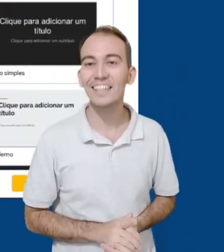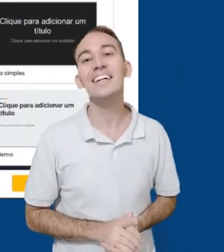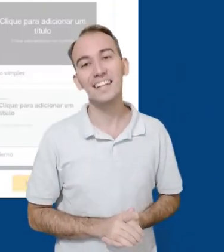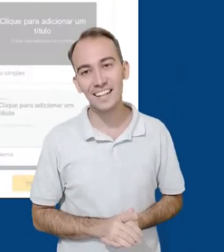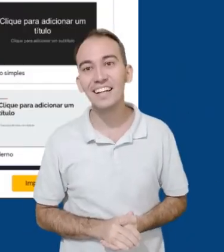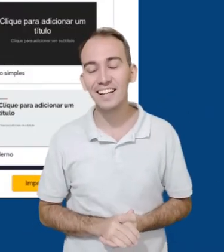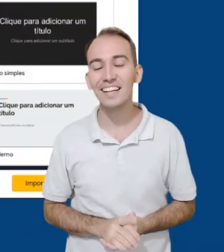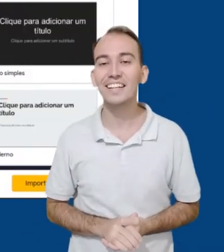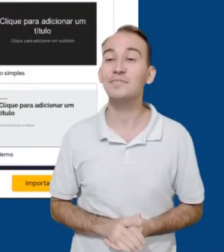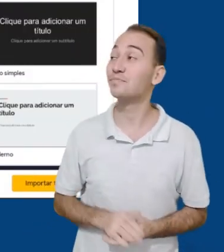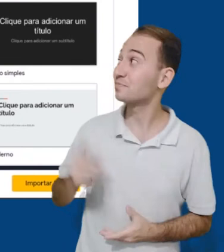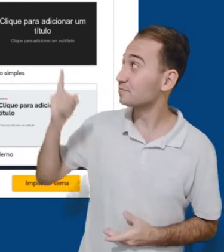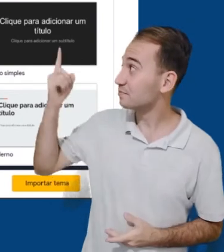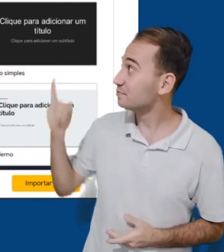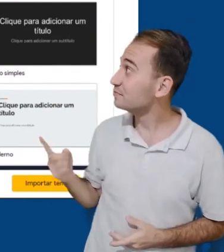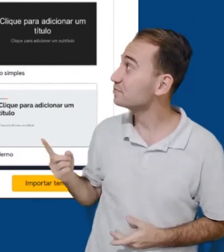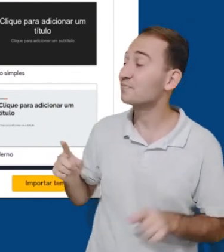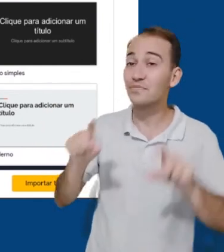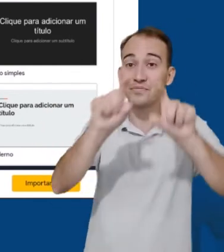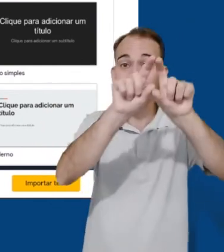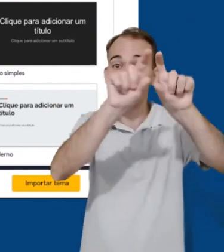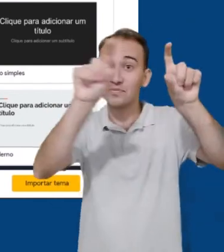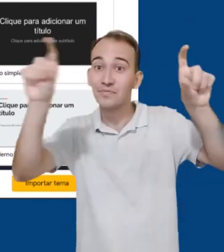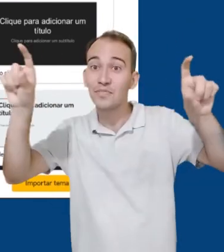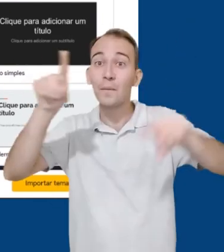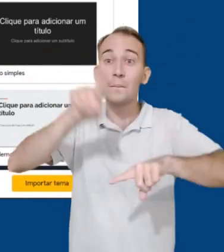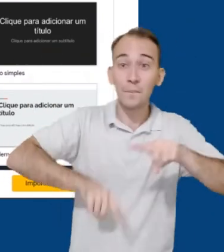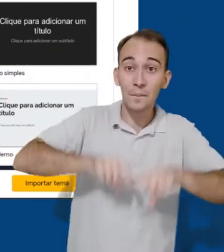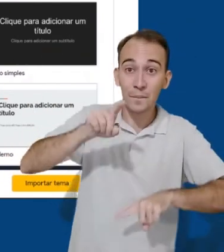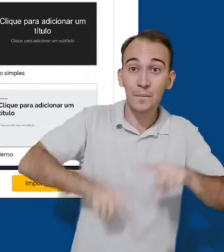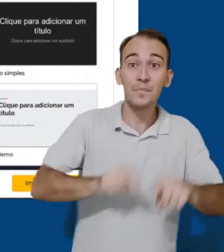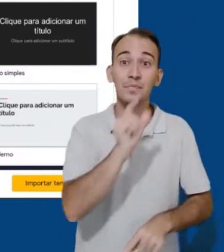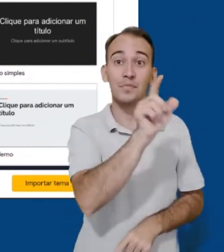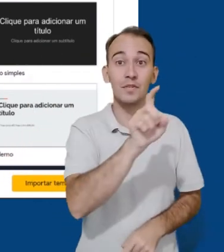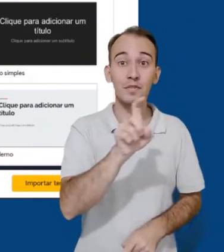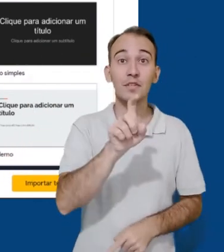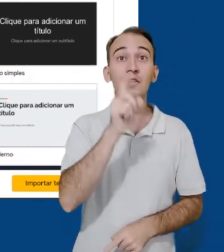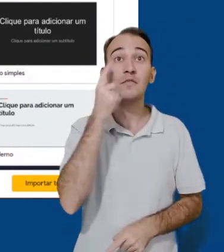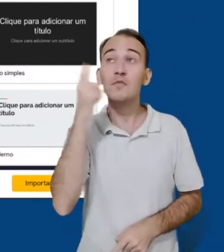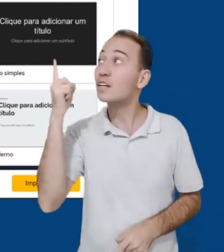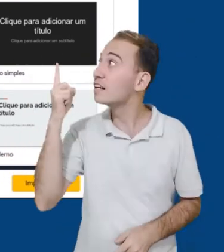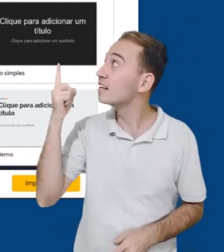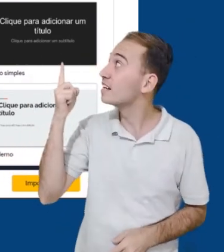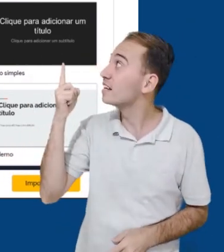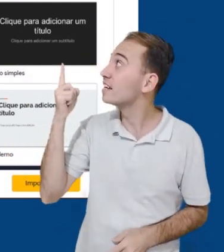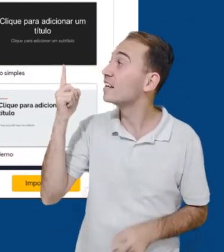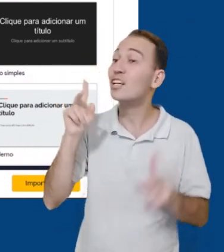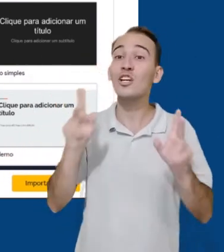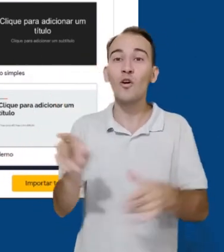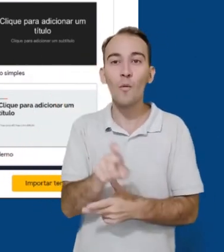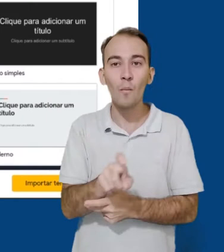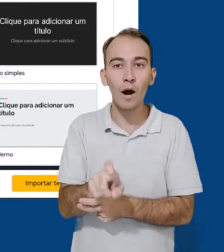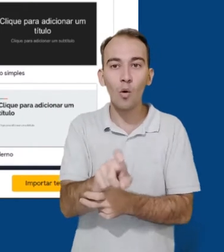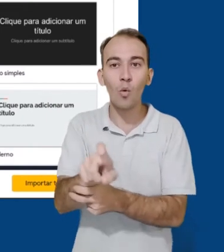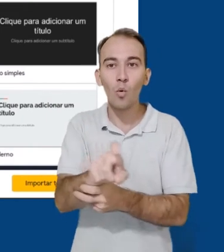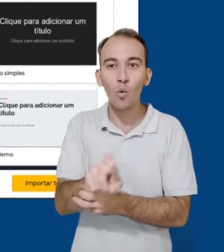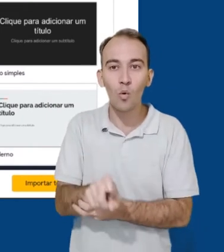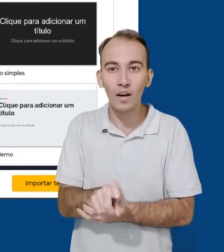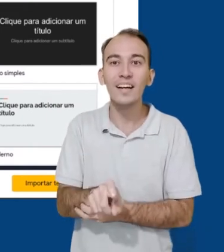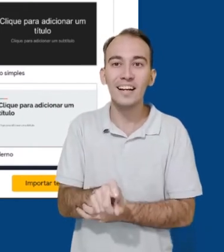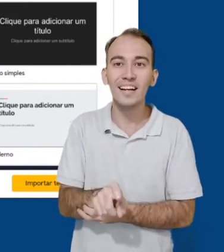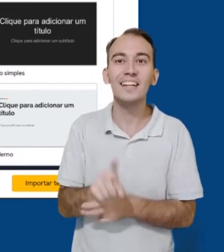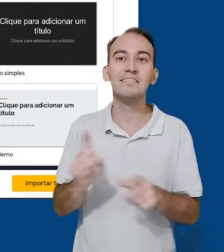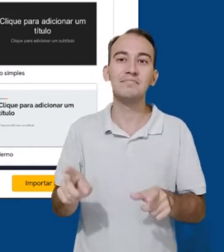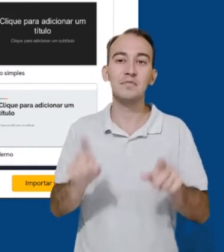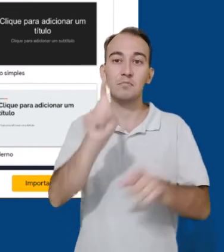Na barra de ferramentas, nossa primeira opção e como padrão já selecionada é o mouse. Ele serve para interagir com a nossa apresentação. Depois